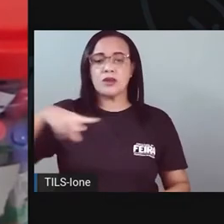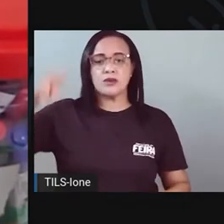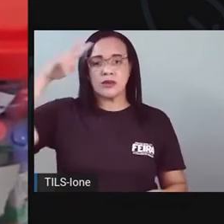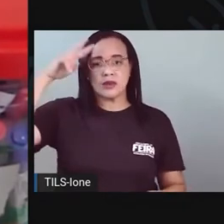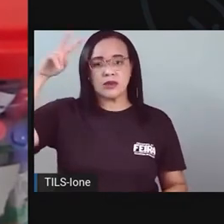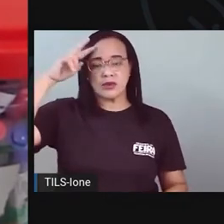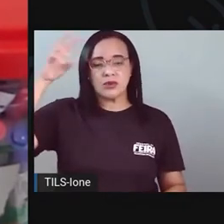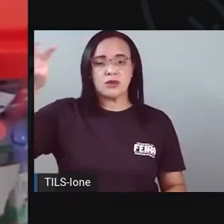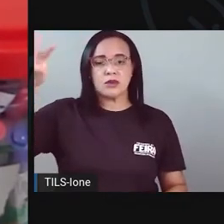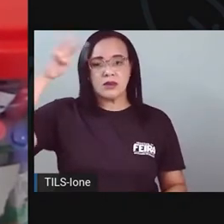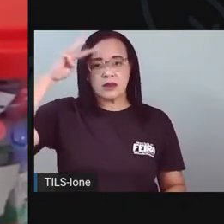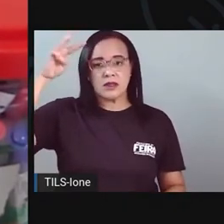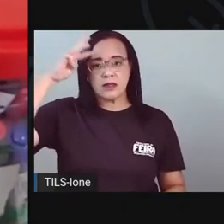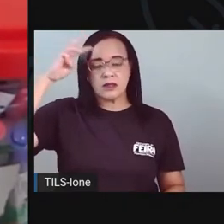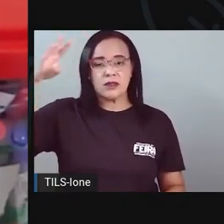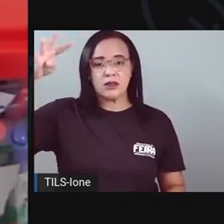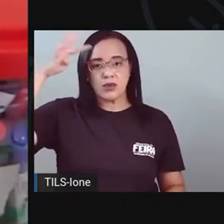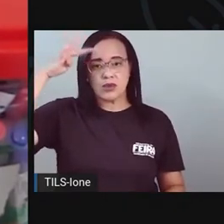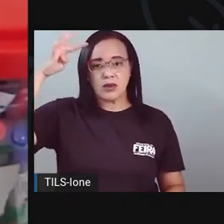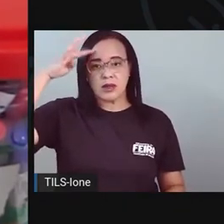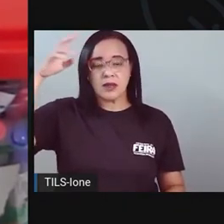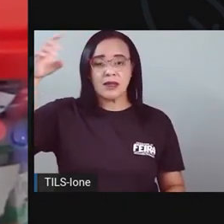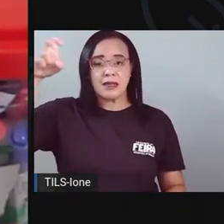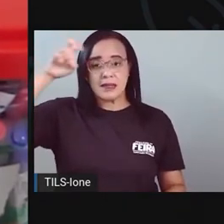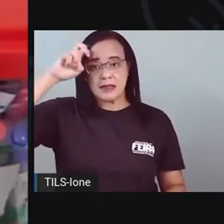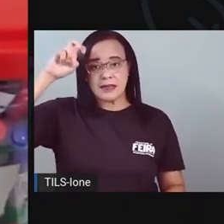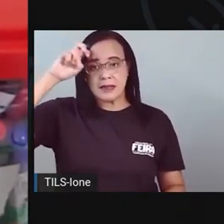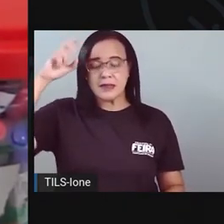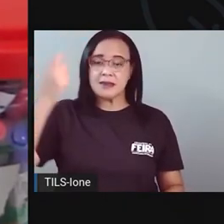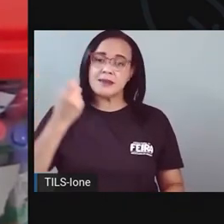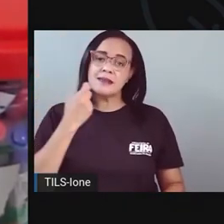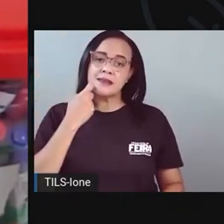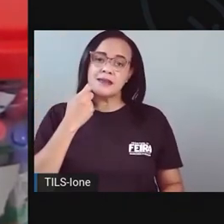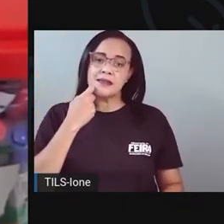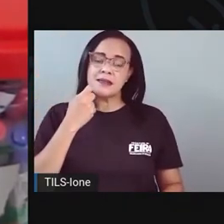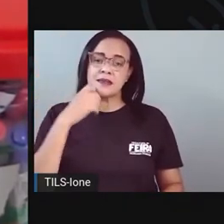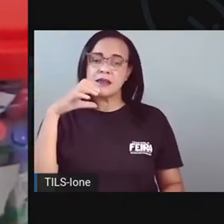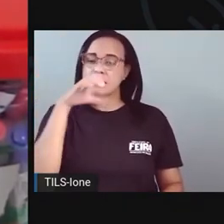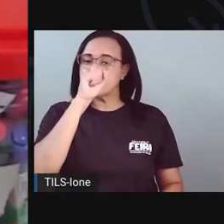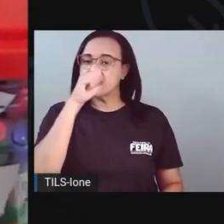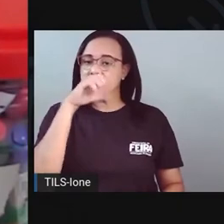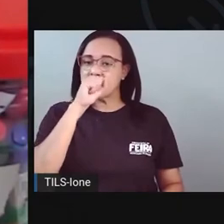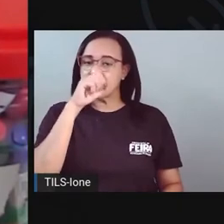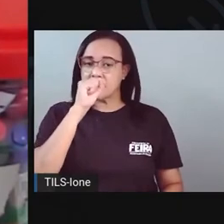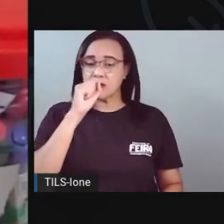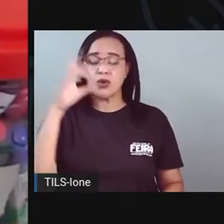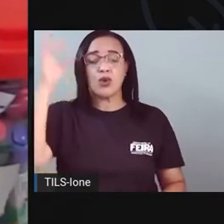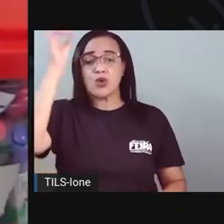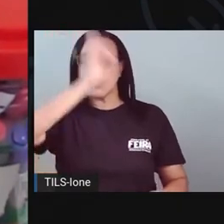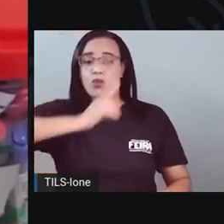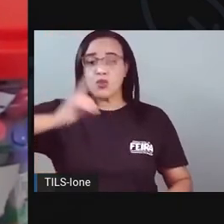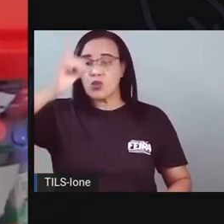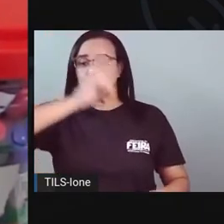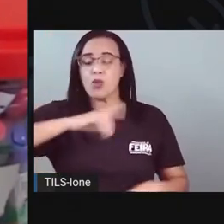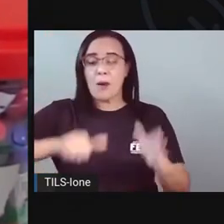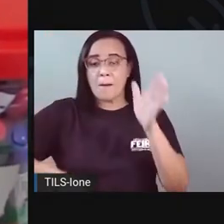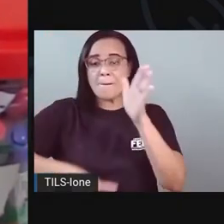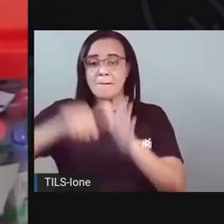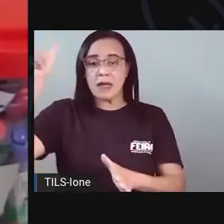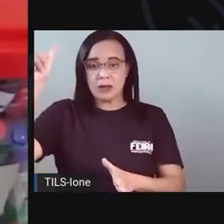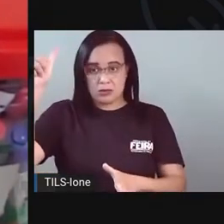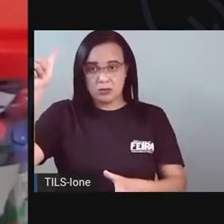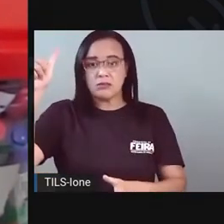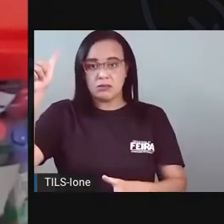sexta e sábado. Por que domingo está aqui, Pró? Porque domingo é o primeiro dia da semana. Sobrou um